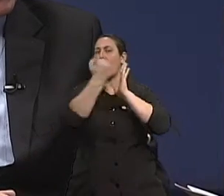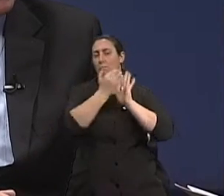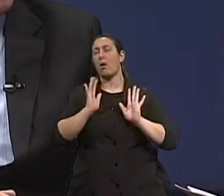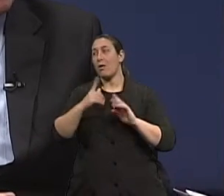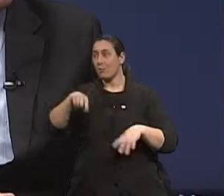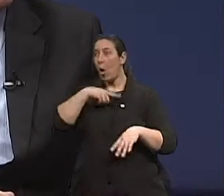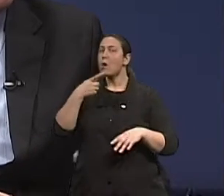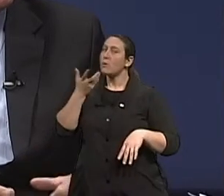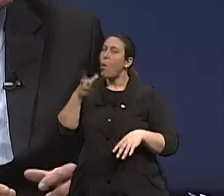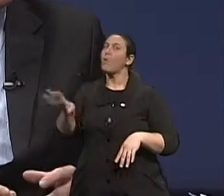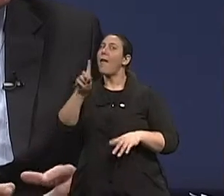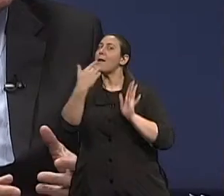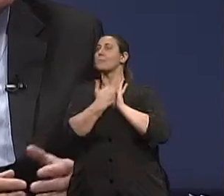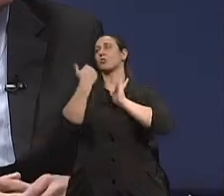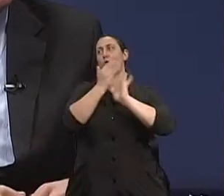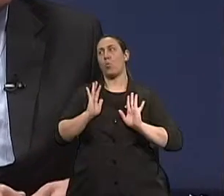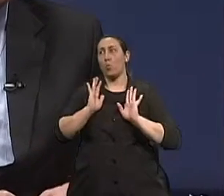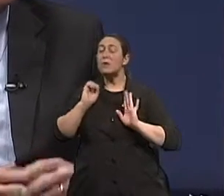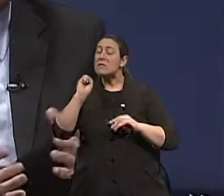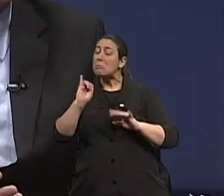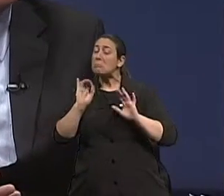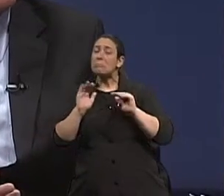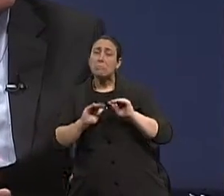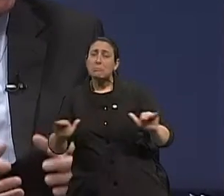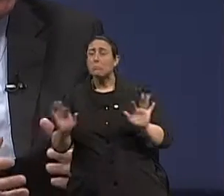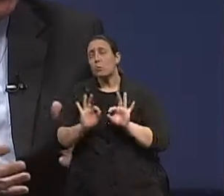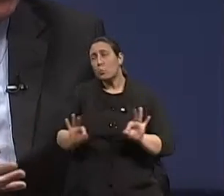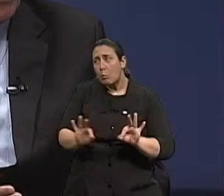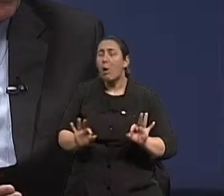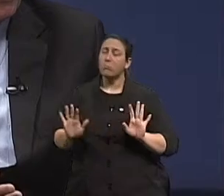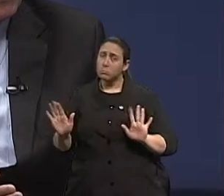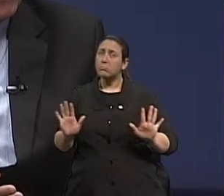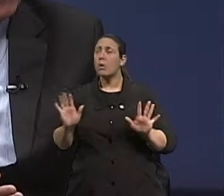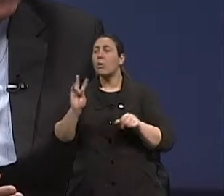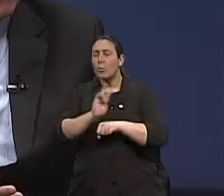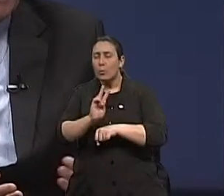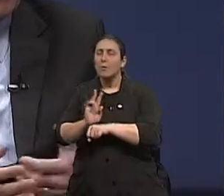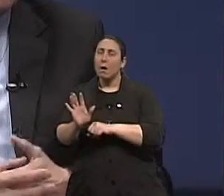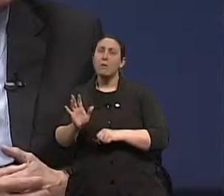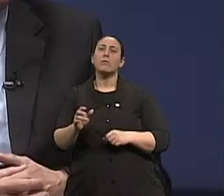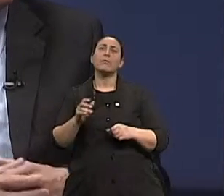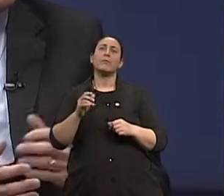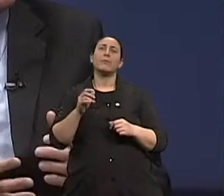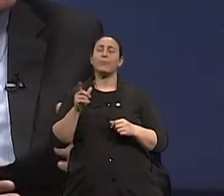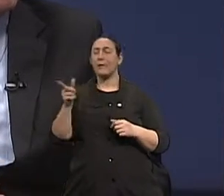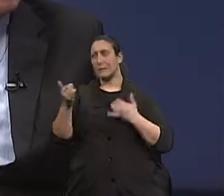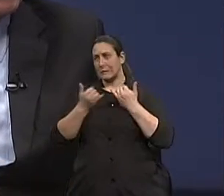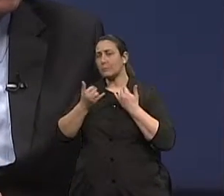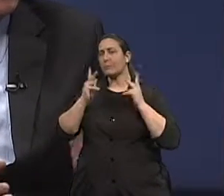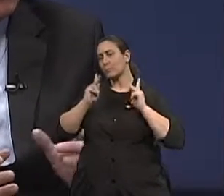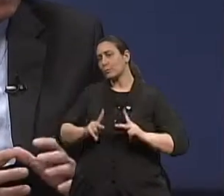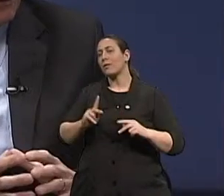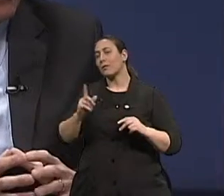excesso de. Então existe, eu acho, assim, muito Marx em função do vinho. É isso que eu queria que o senhor falasse. É. É, em função daquela